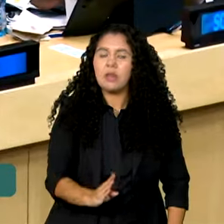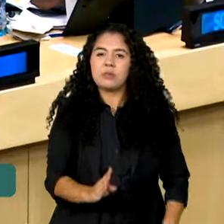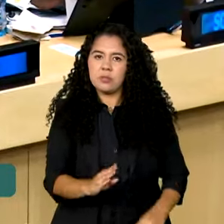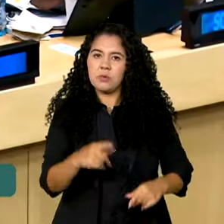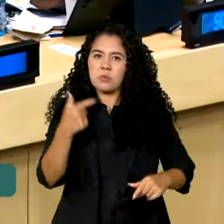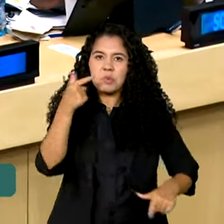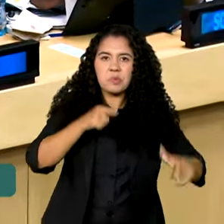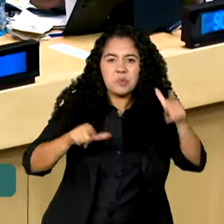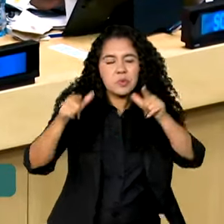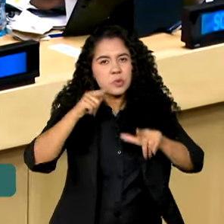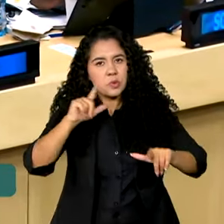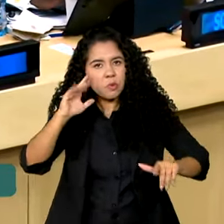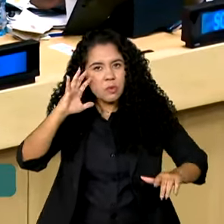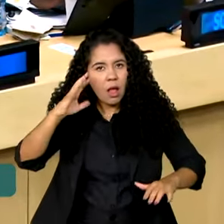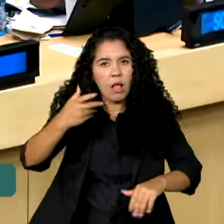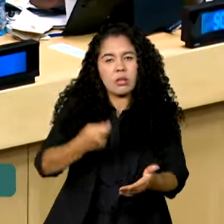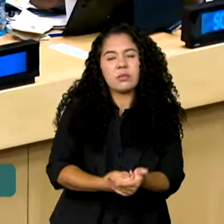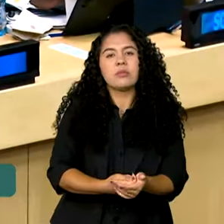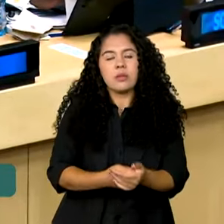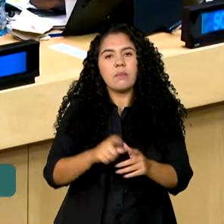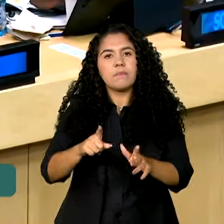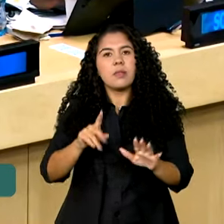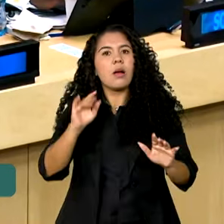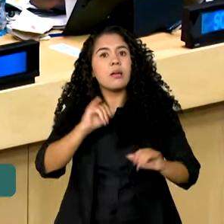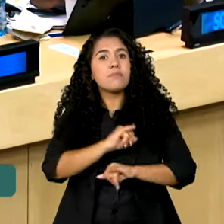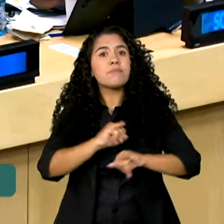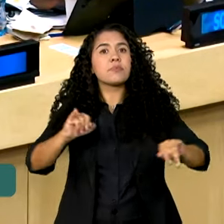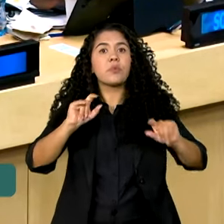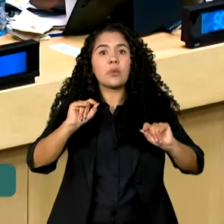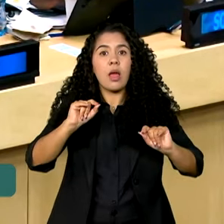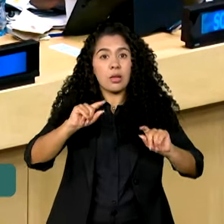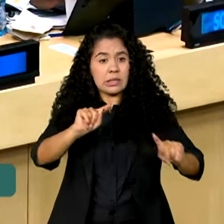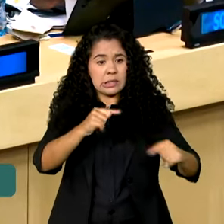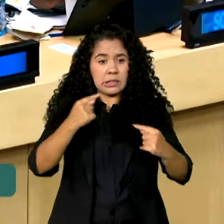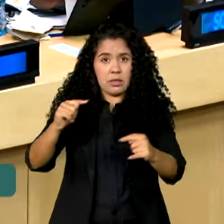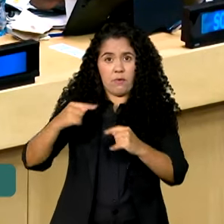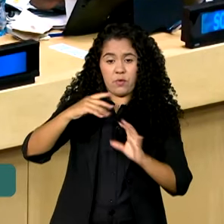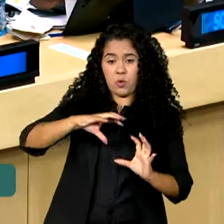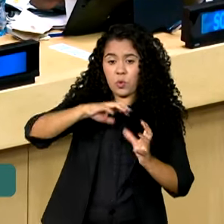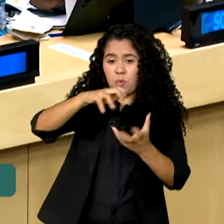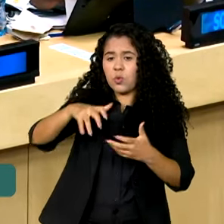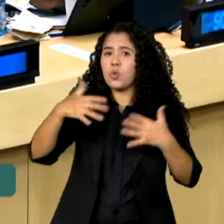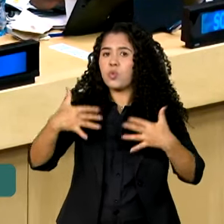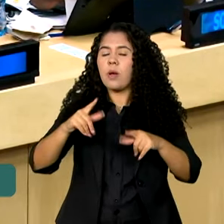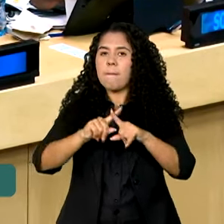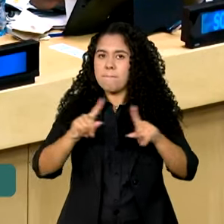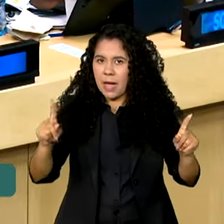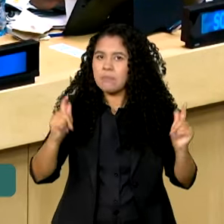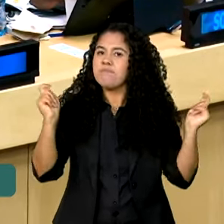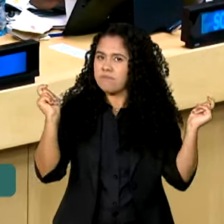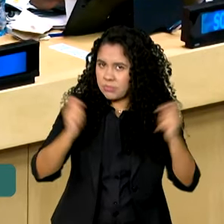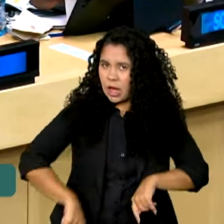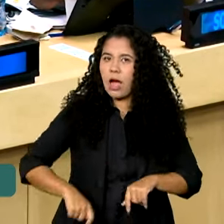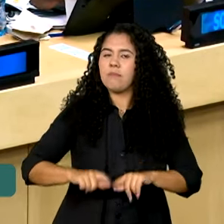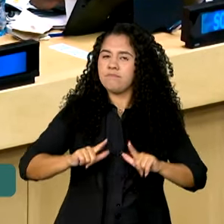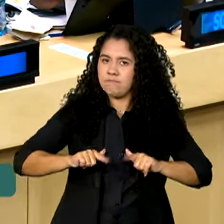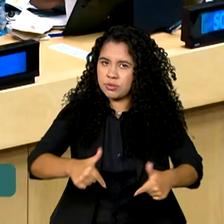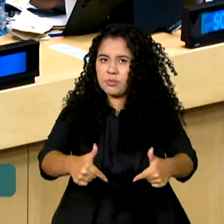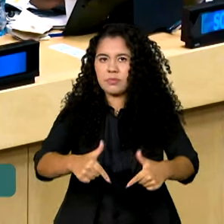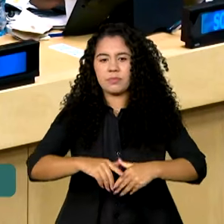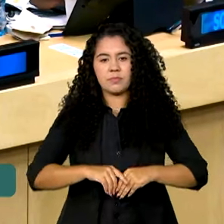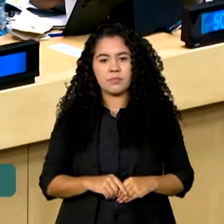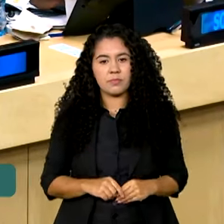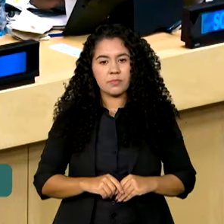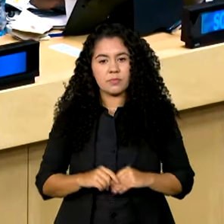decisão. E lembrou que os desafios que o mundo enfrenta hoje são grandes, mas não são insuperáveis. Enquanto lutamos para